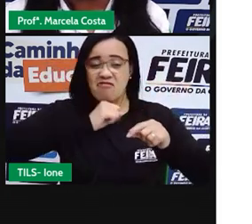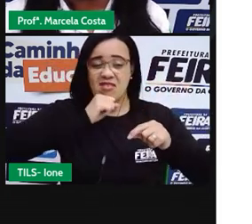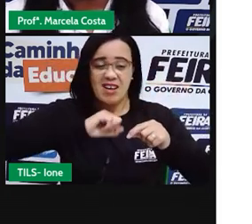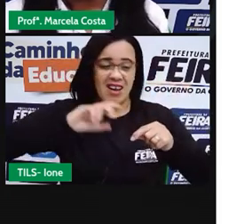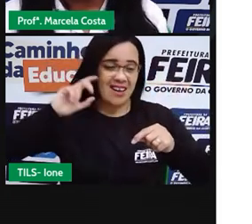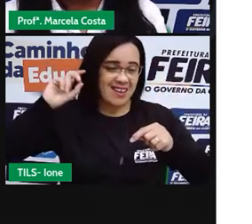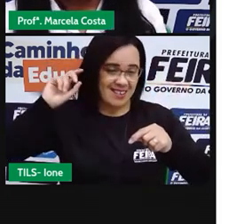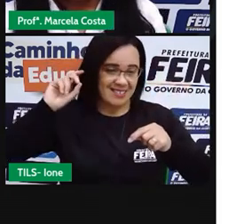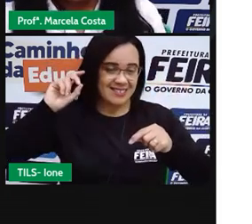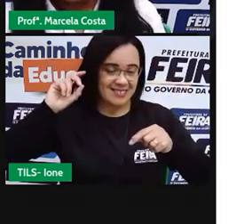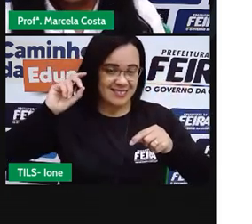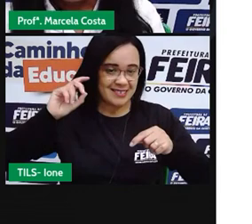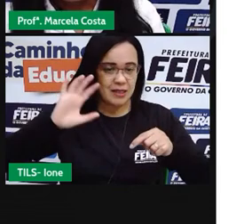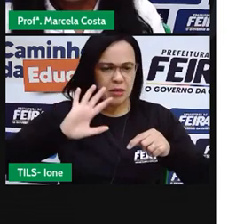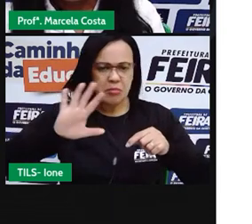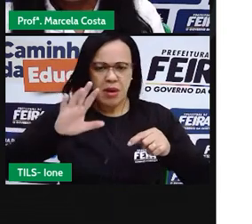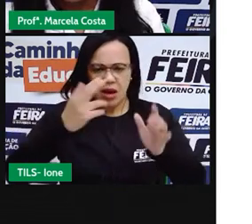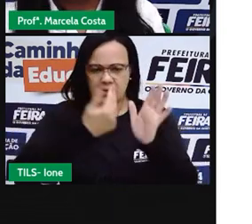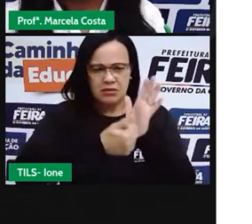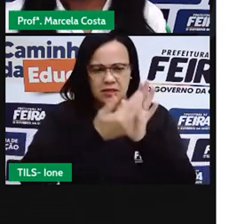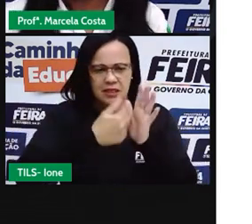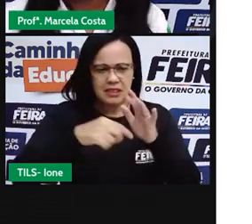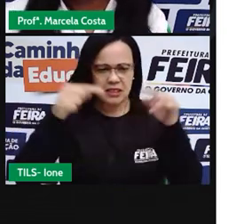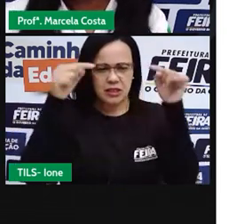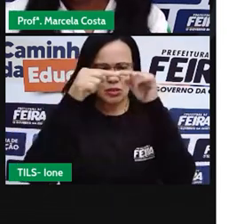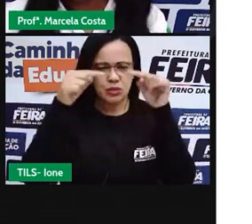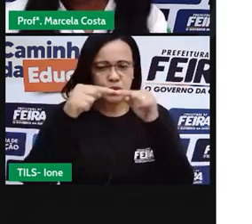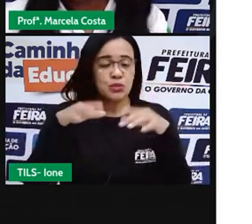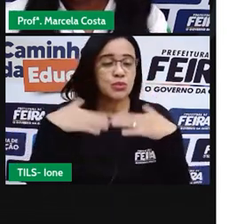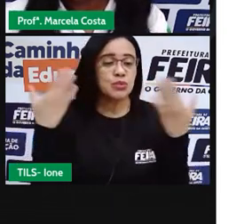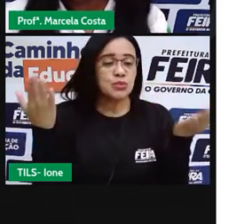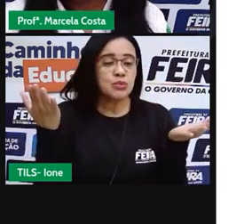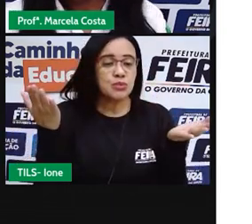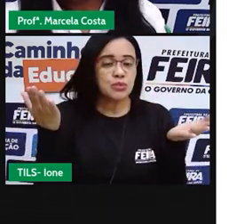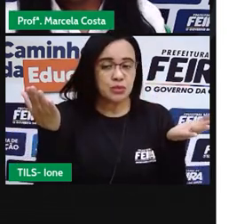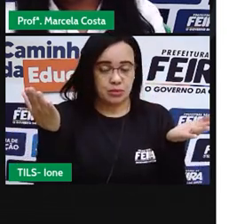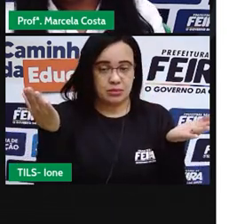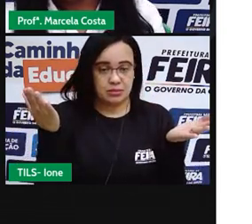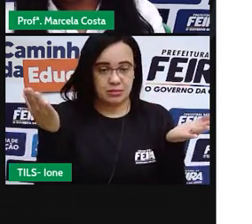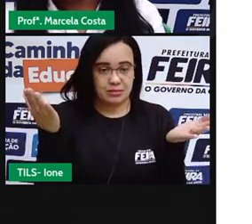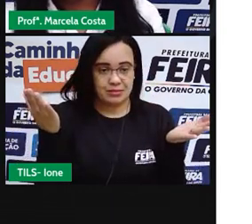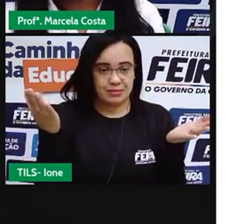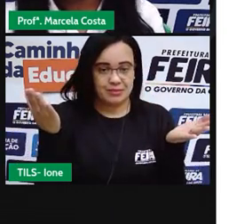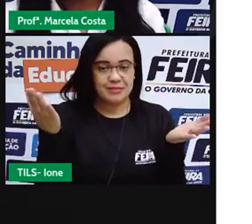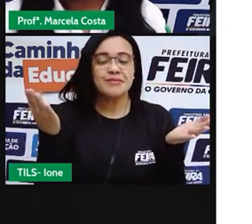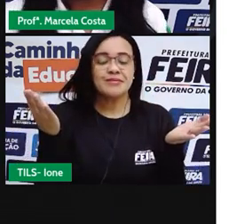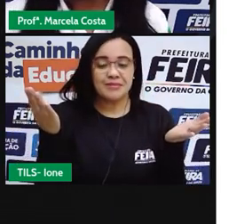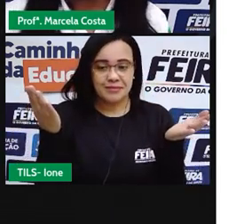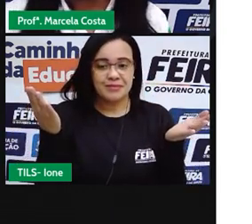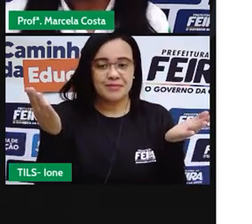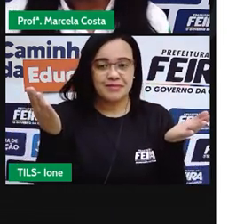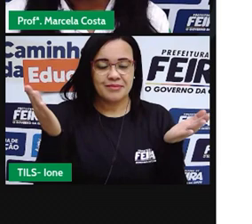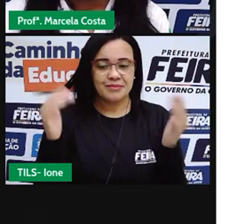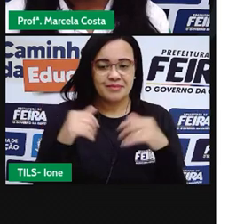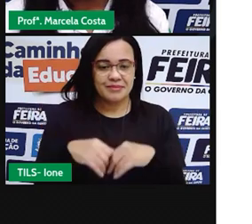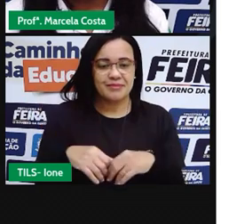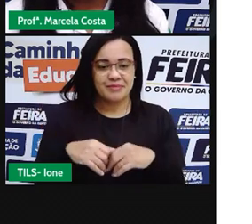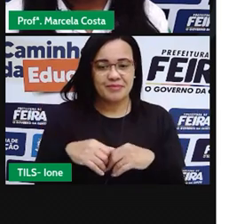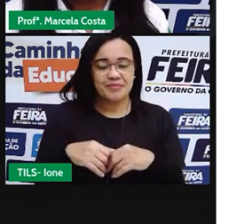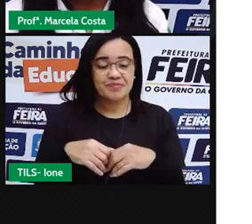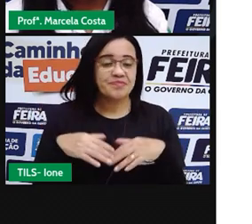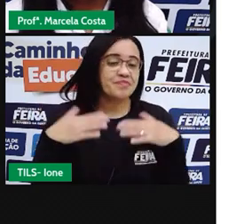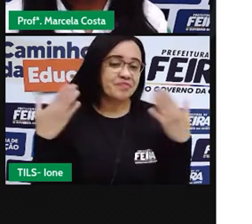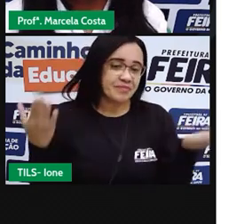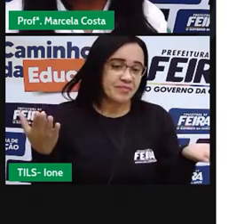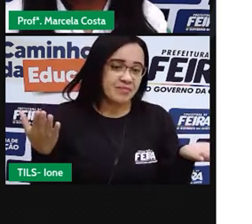de um círculo tem o formato de um retângulo de um quadrado ou de um triângulo